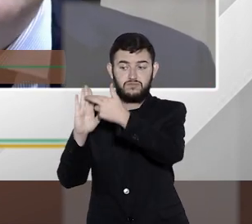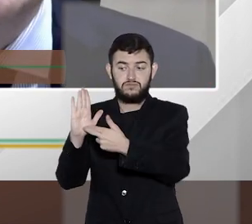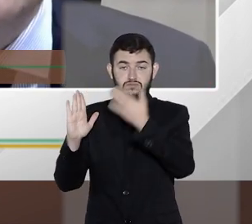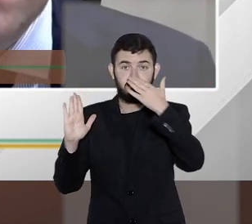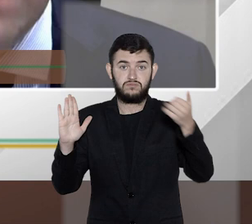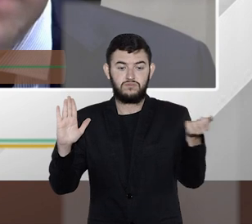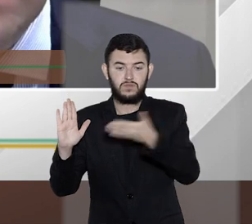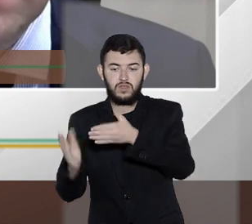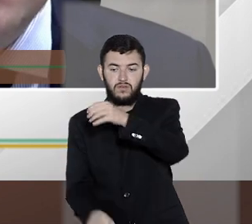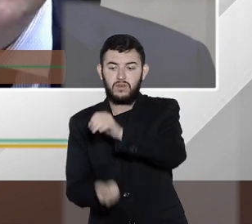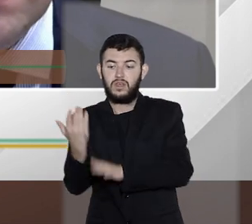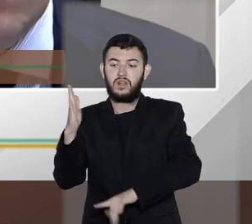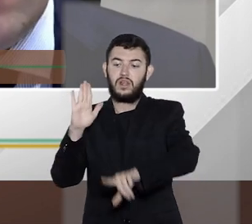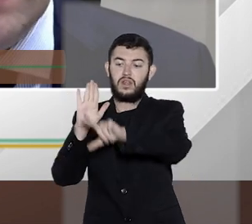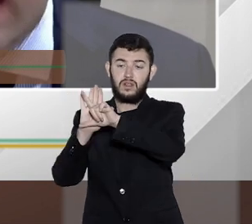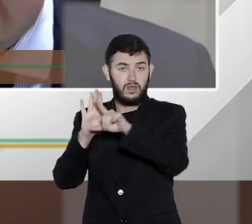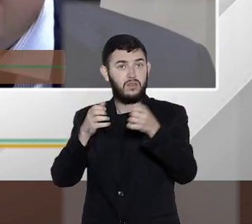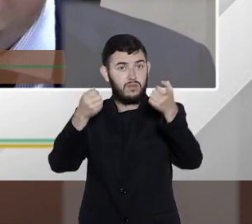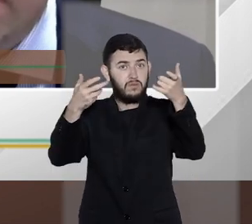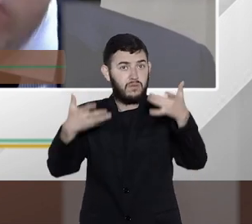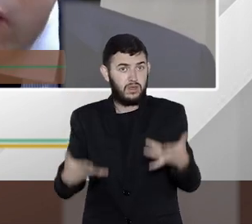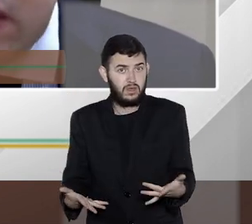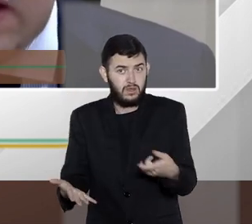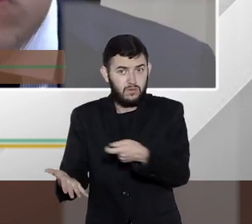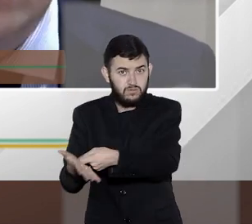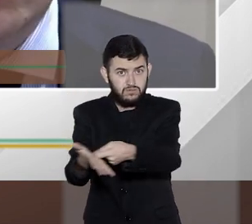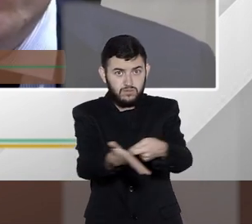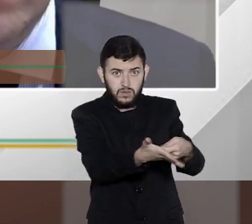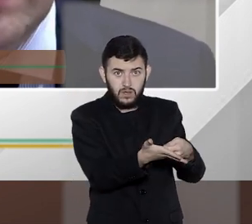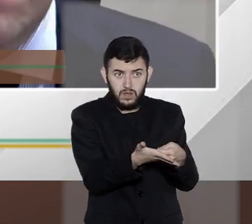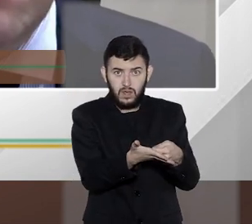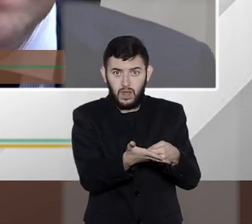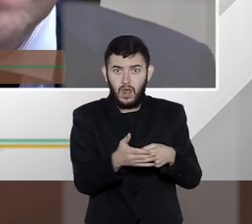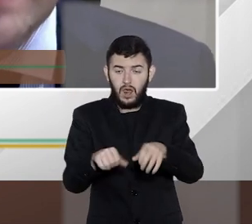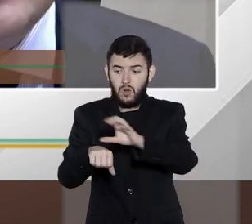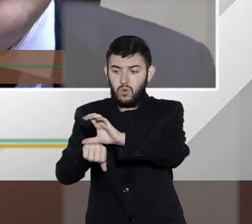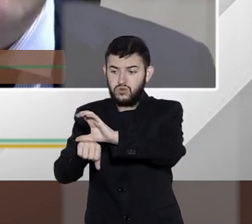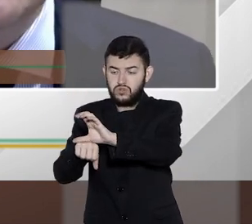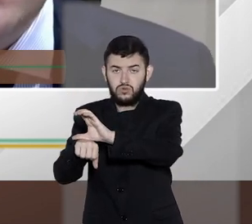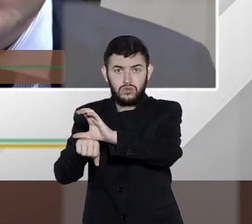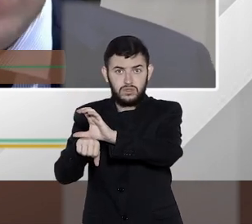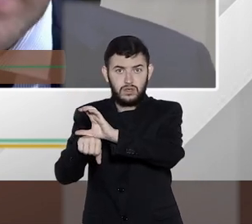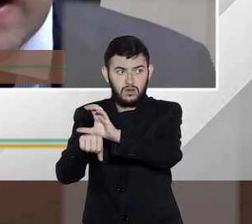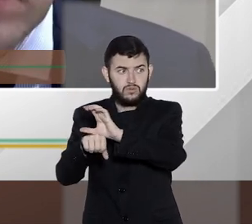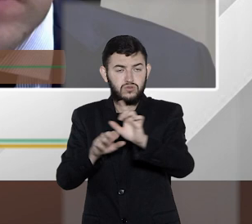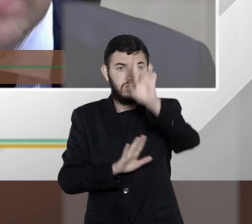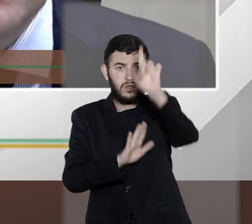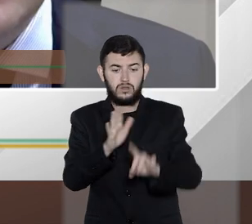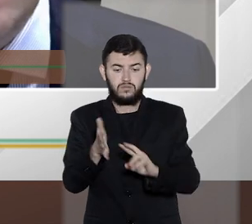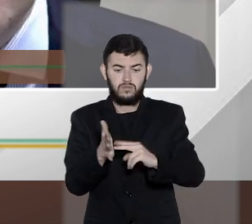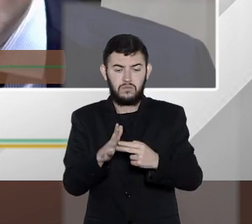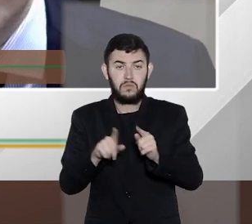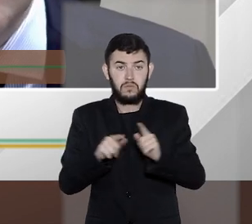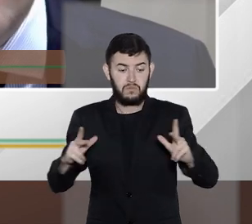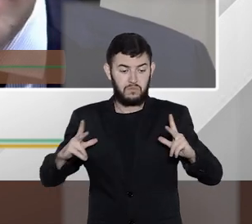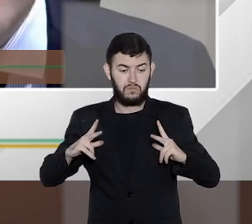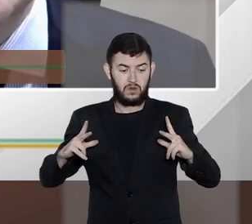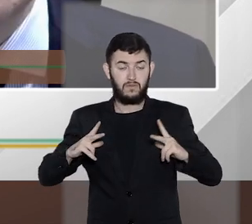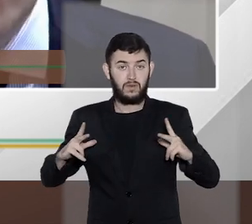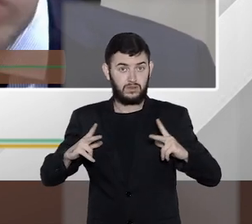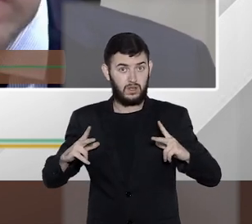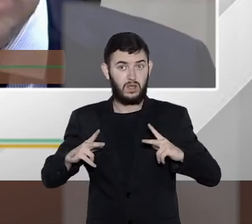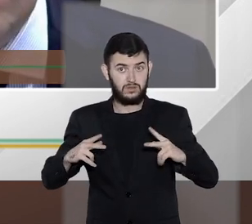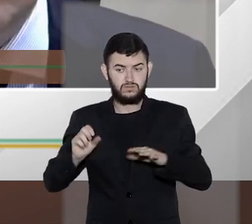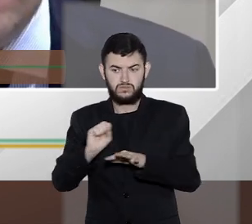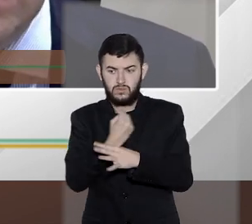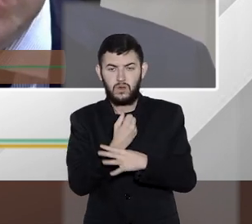mais incisiva, de dizendo, ó, aquele direito constitucional da privacidade deve ser resguardado, estabelecendo até